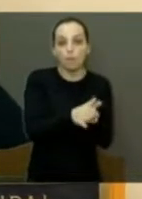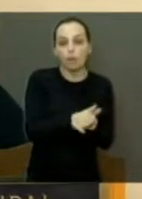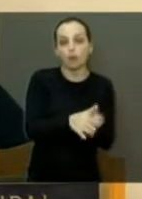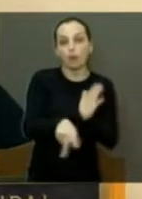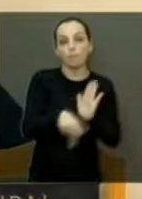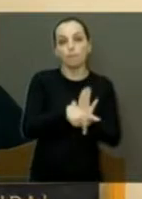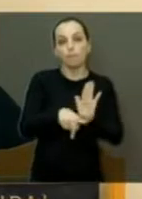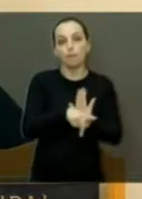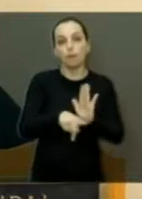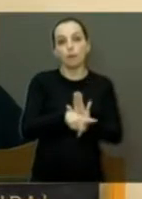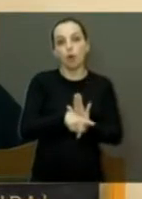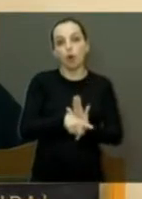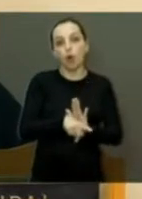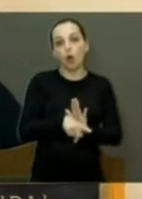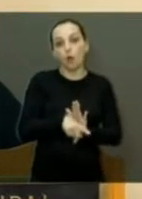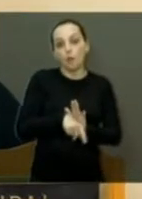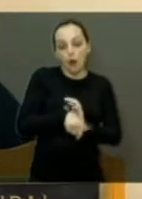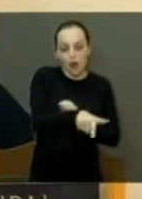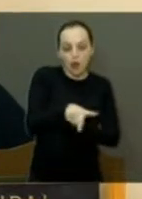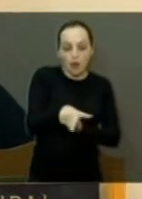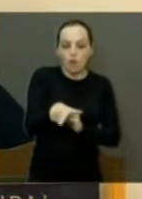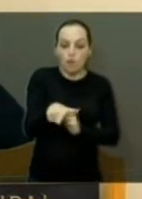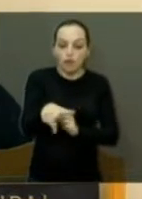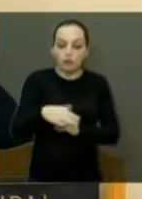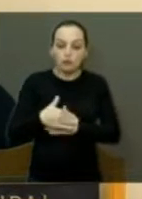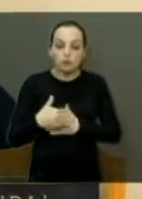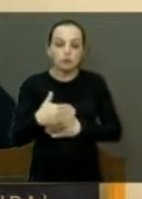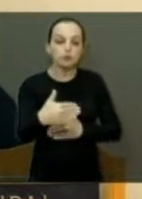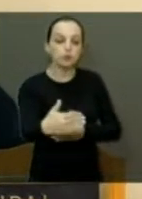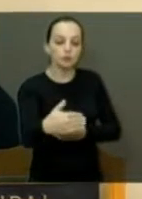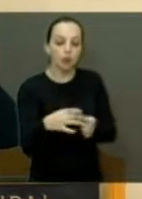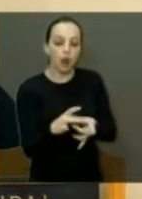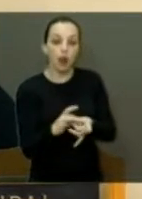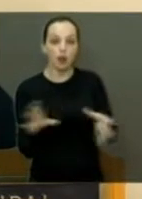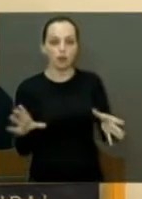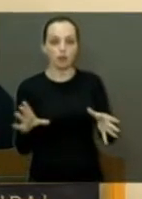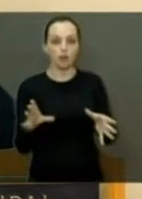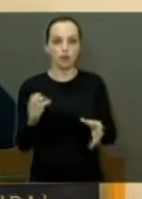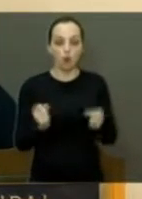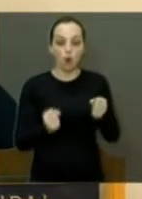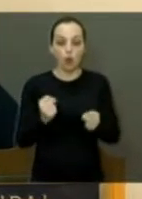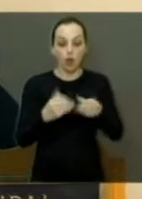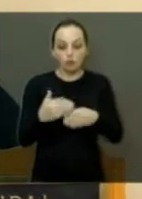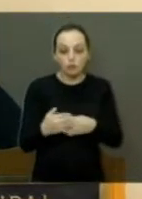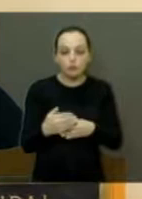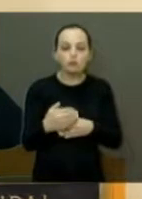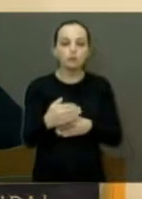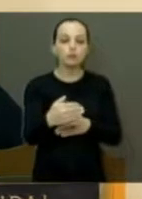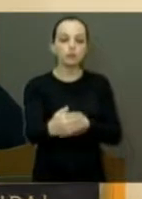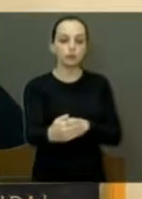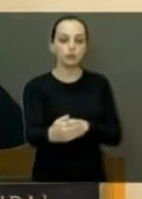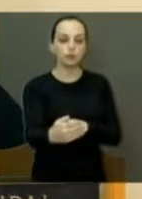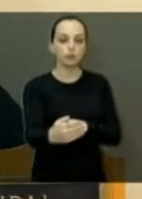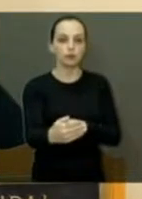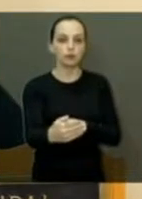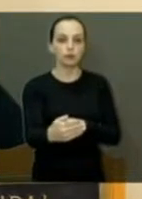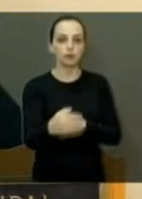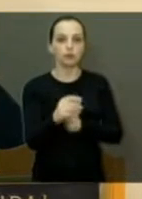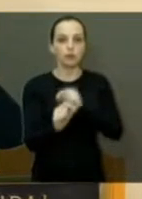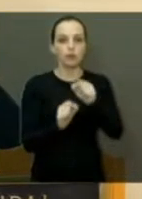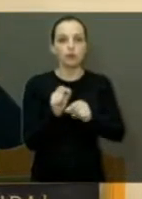dele, a faixa estava livre, estava liberada. O veículo dele parou após a faixa. Então,